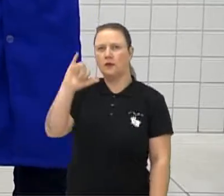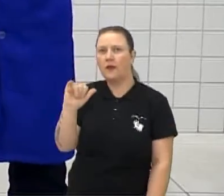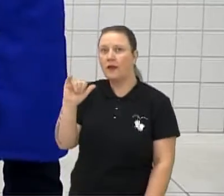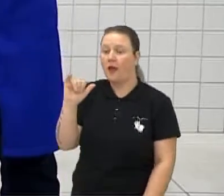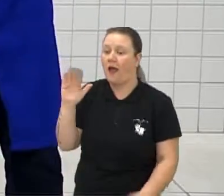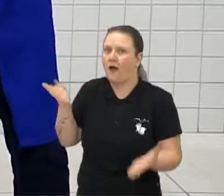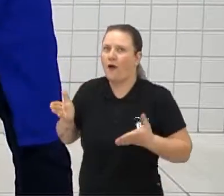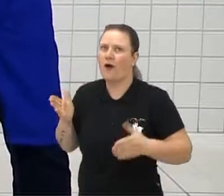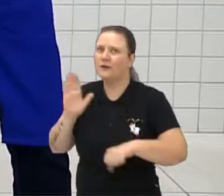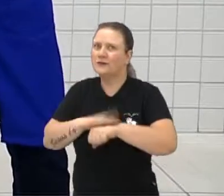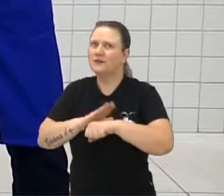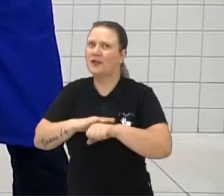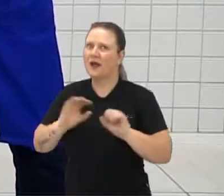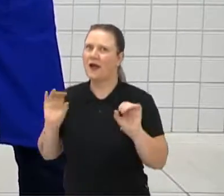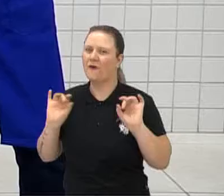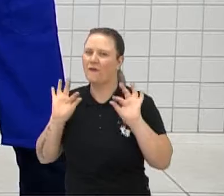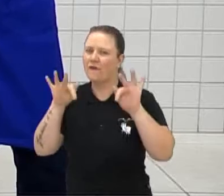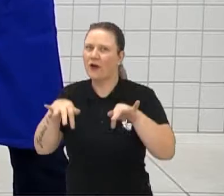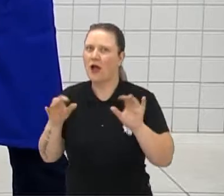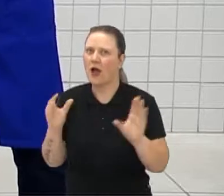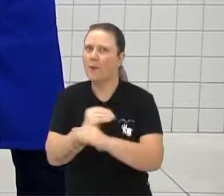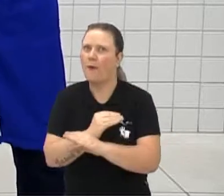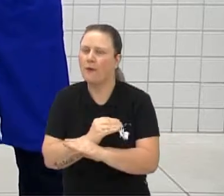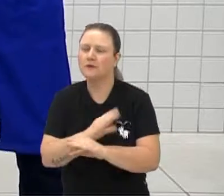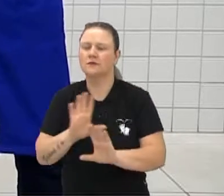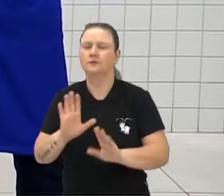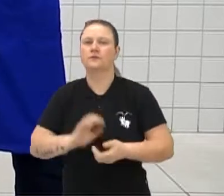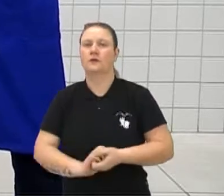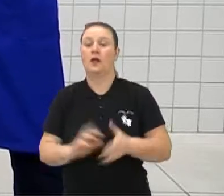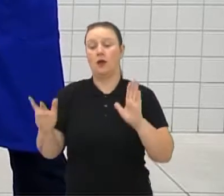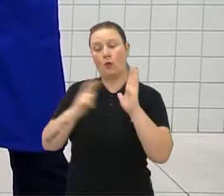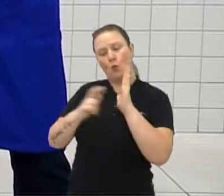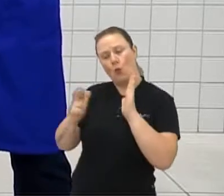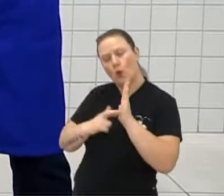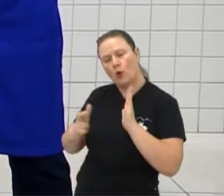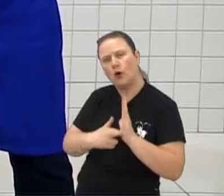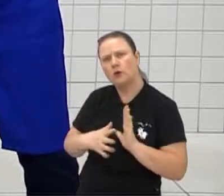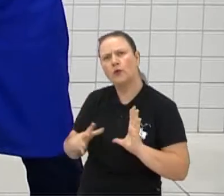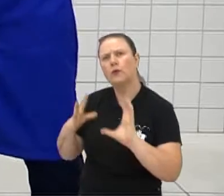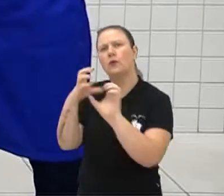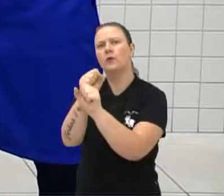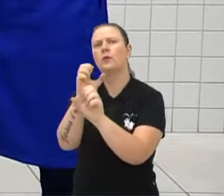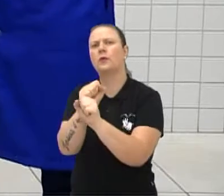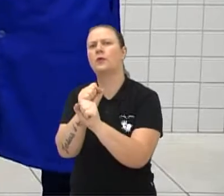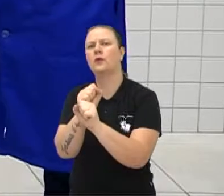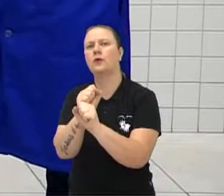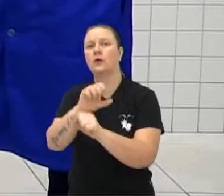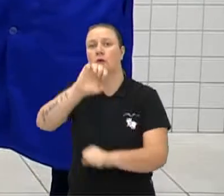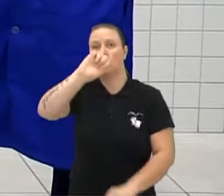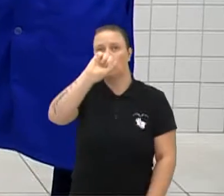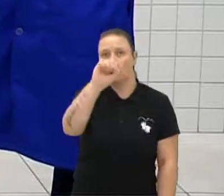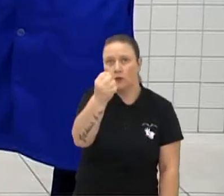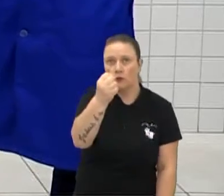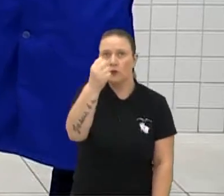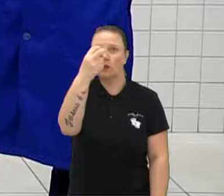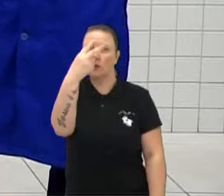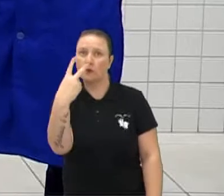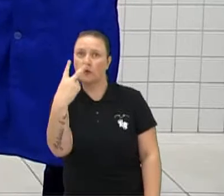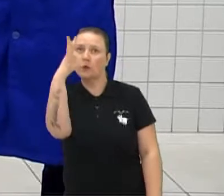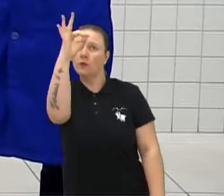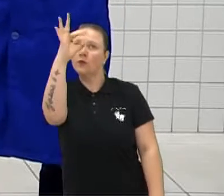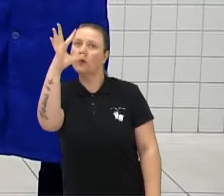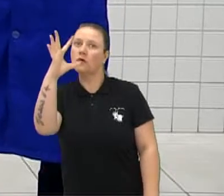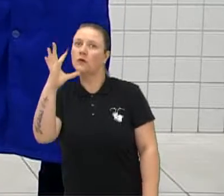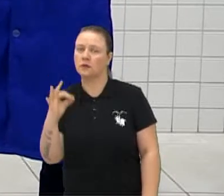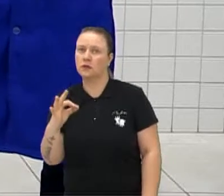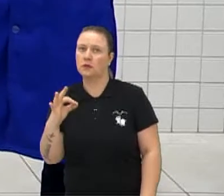tempo do quiz. Vamos ver aqui qual foi a resposta. Então, nós tivemos, Vânia, 82%